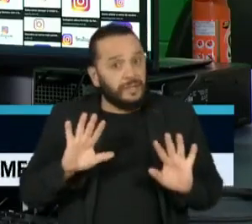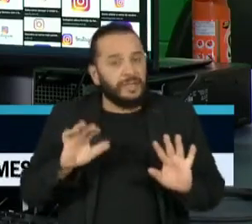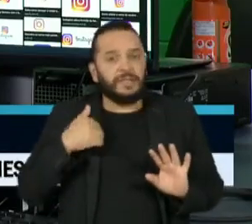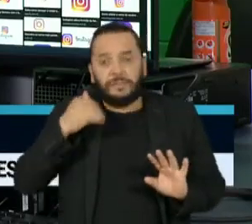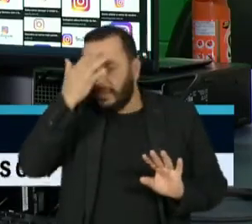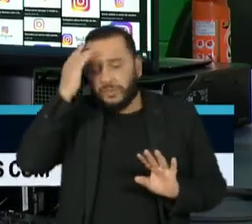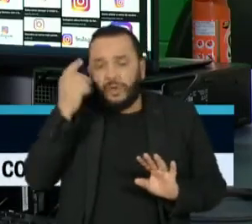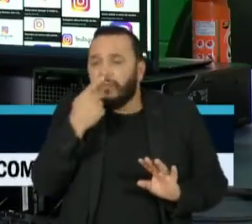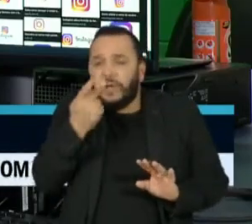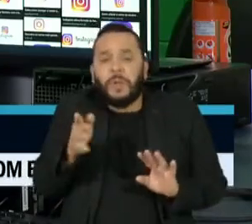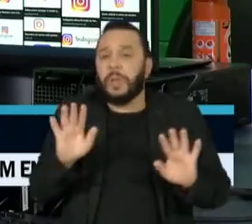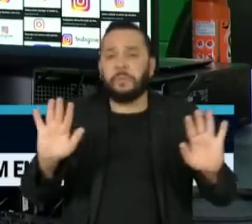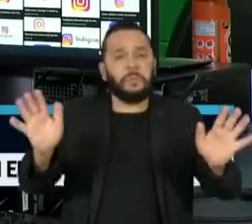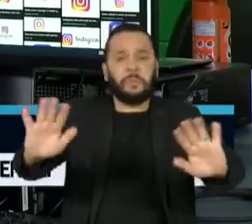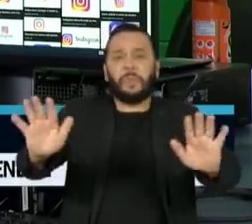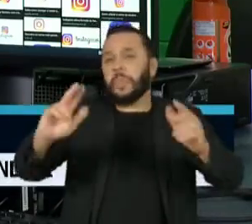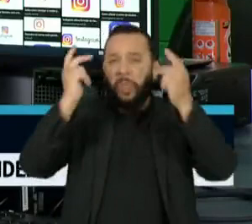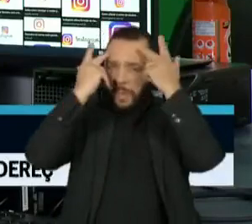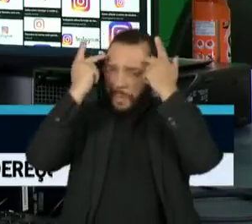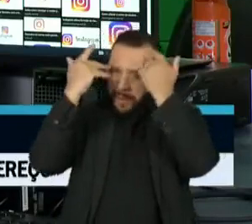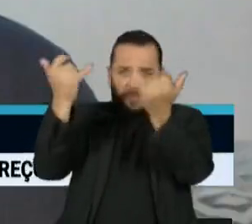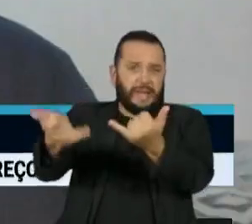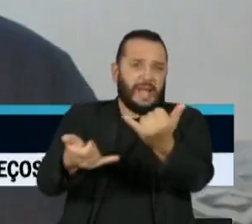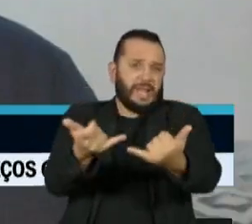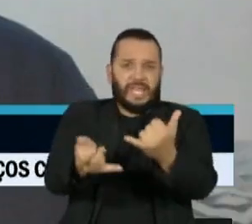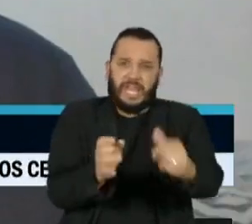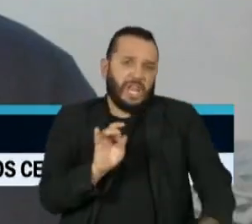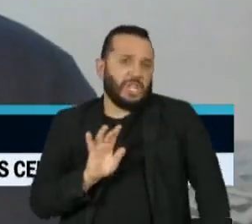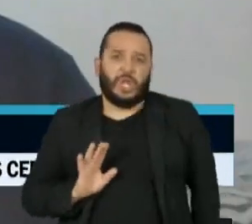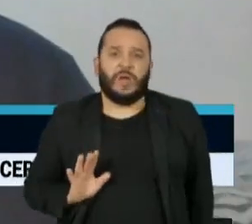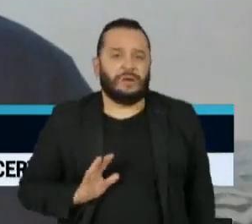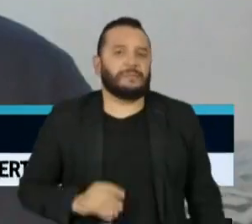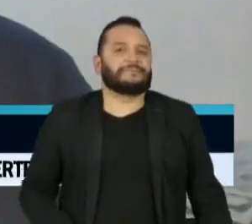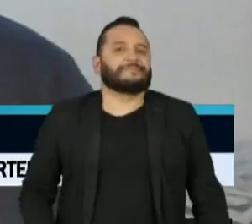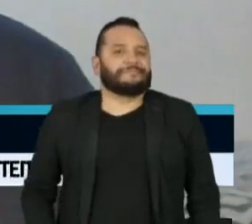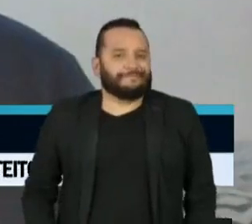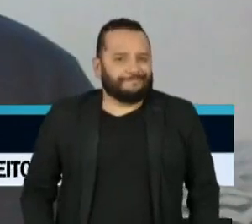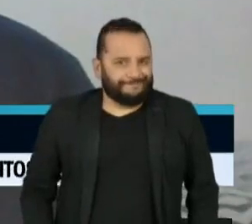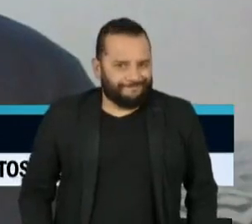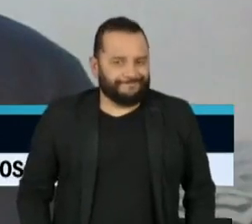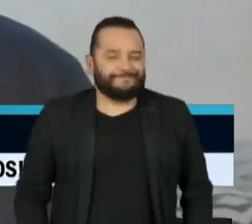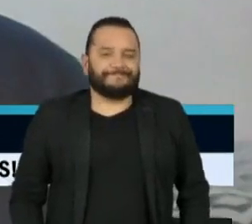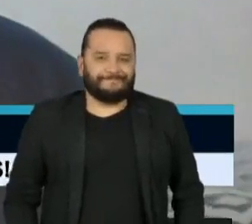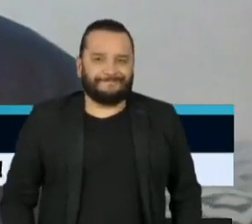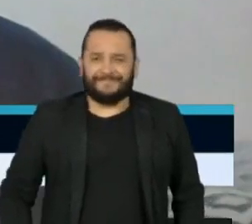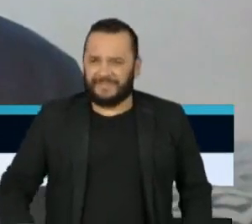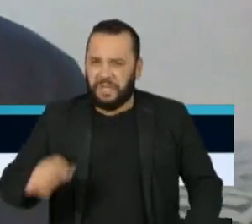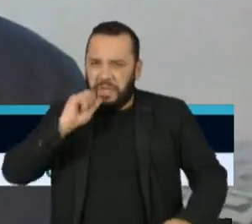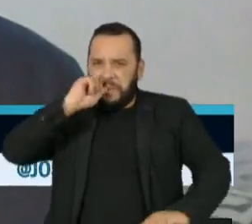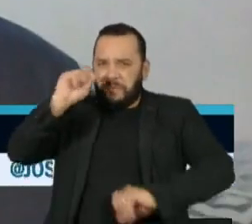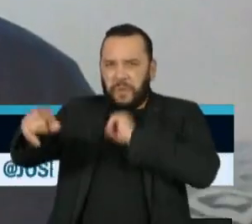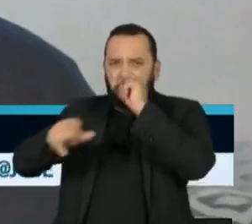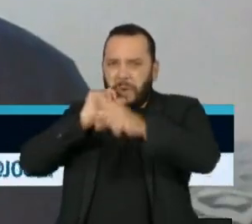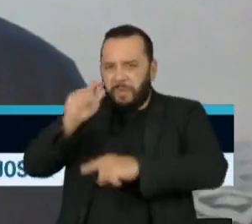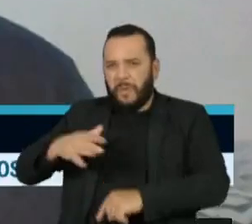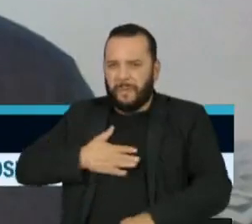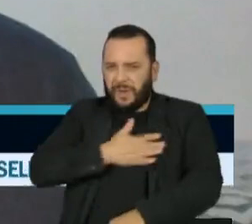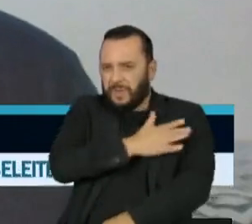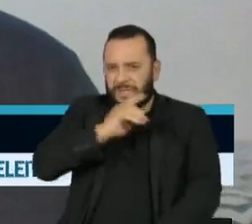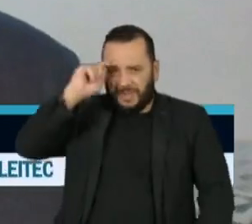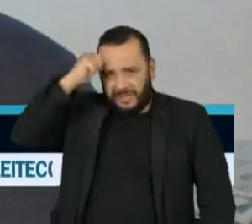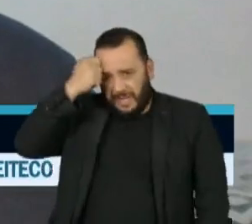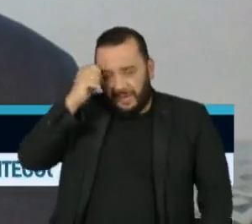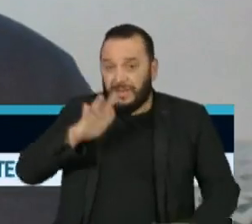alega que tudo não passou de uma brincadeira. Esse tipo de prática, ao contrário do que muitas pessoas imaginam,